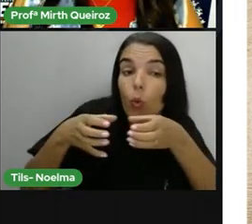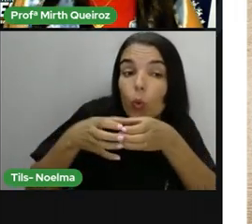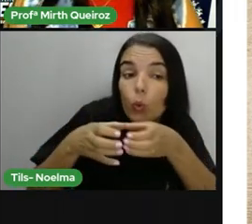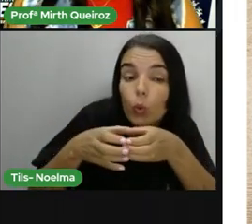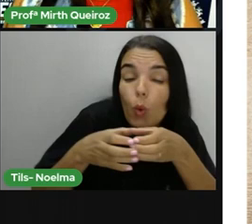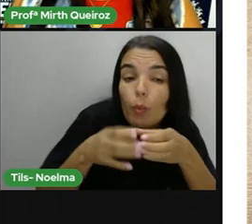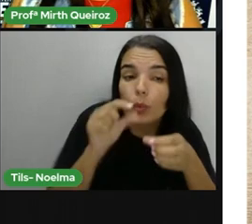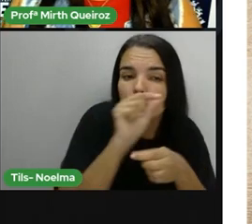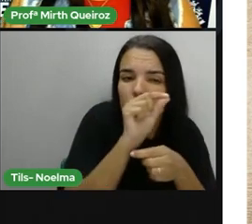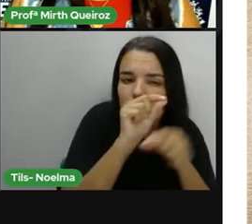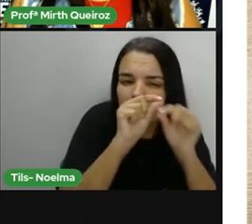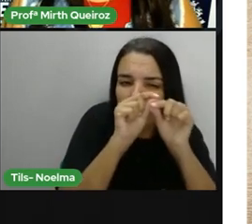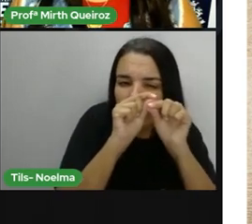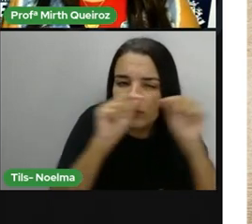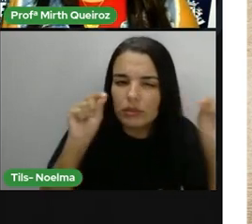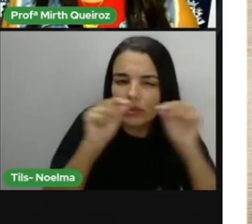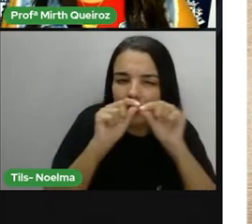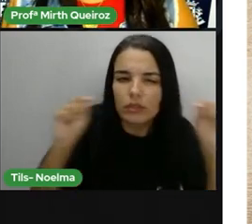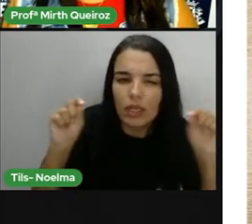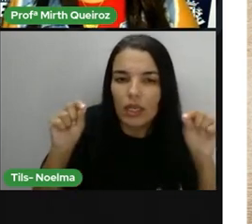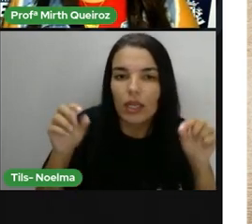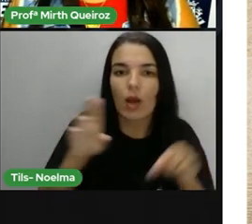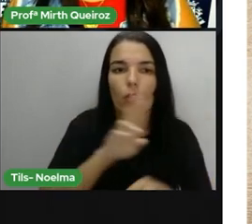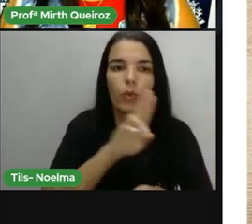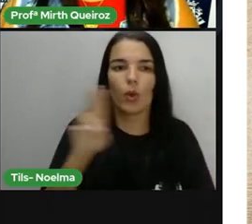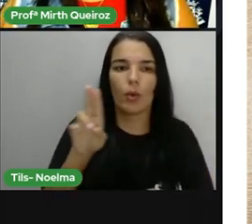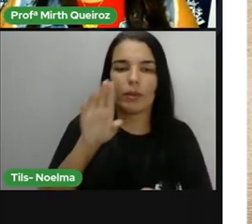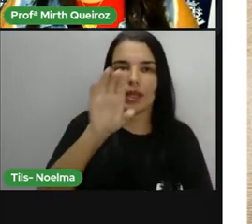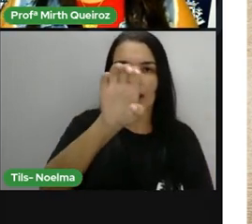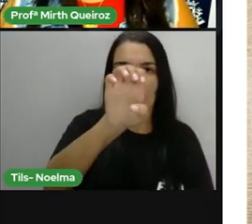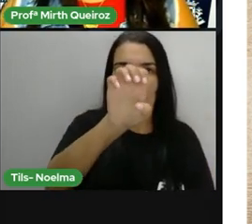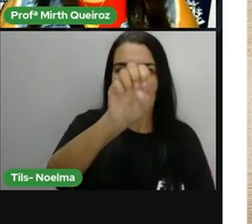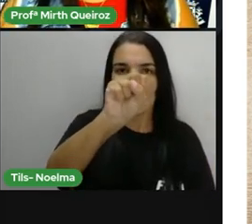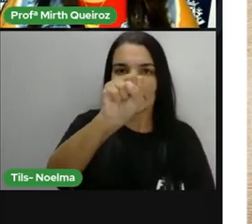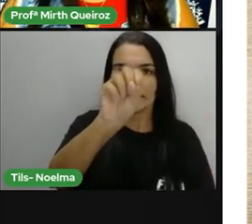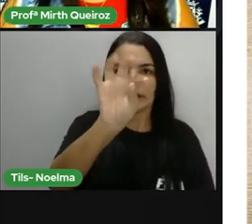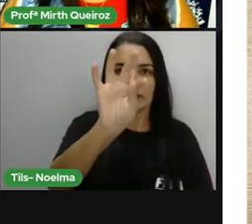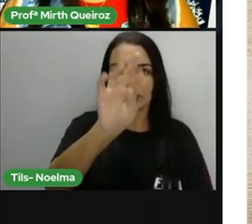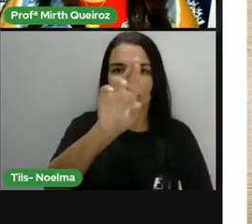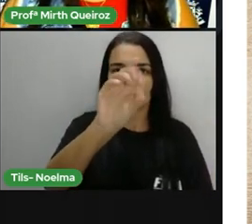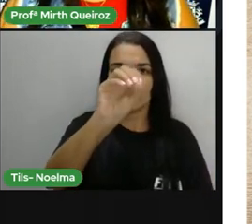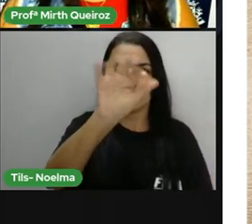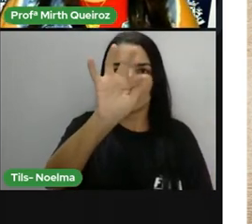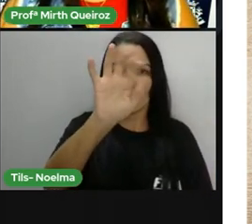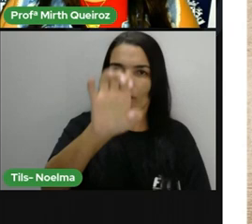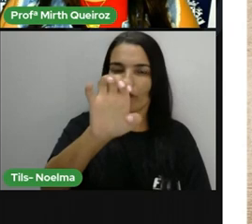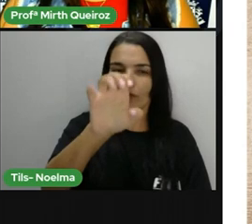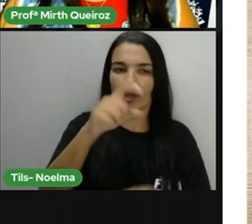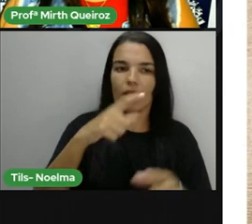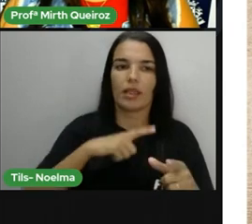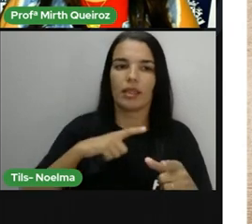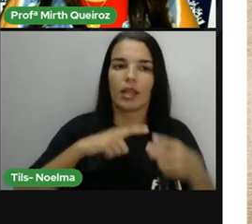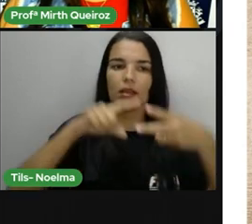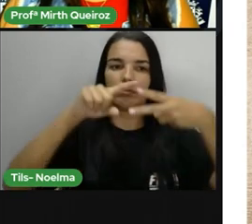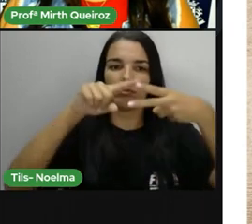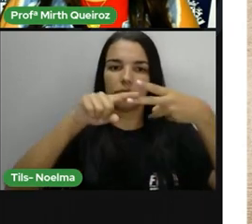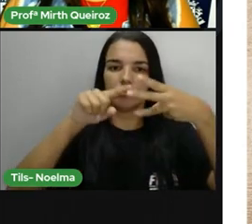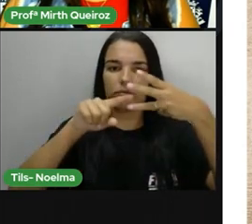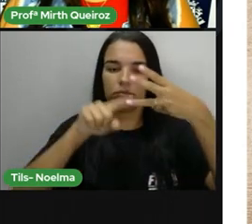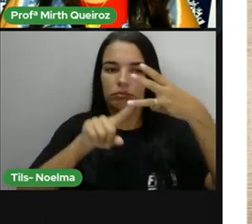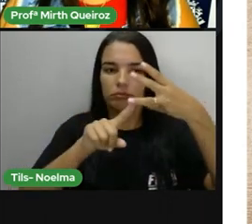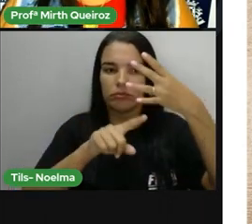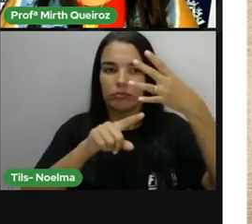de verso vai formar uma estrofe. Então, dentro desse poema, nós temos uma, duas, três,